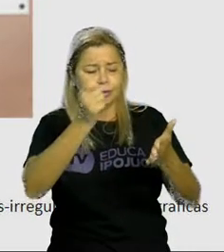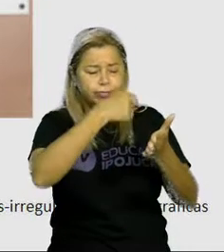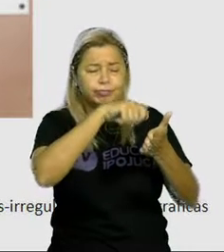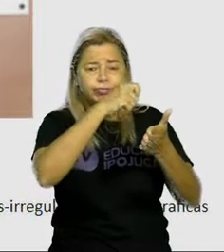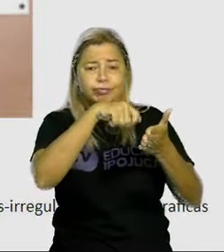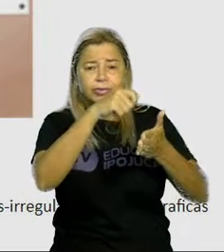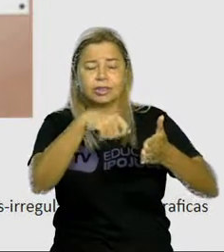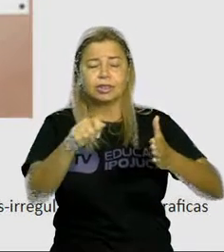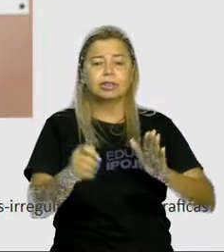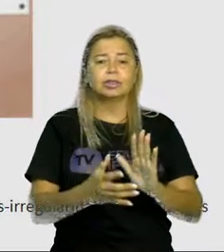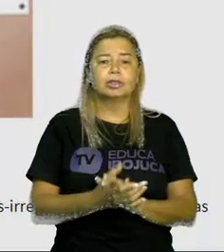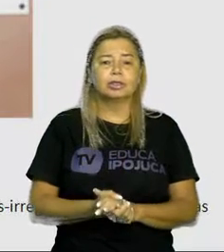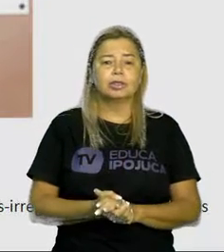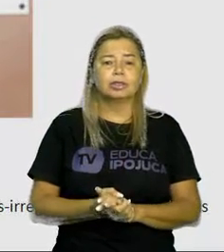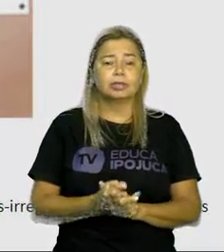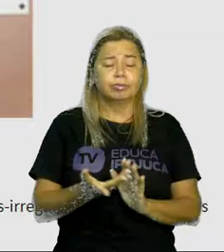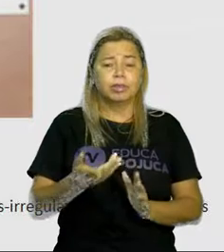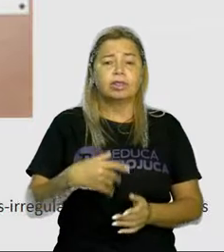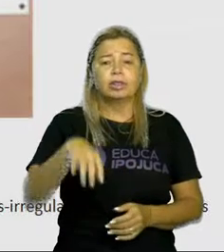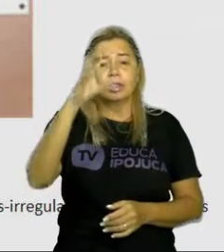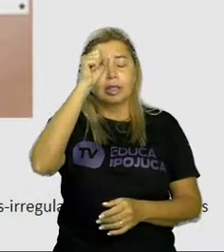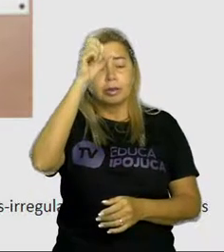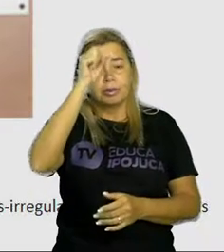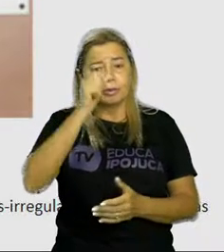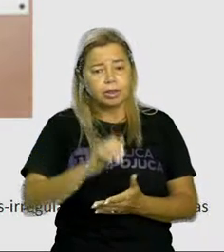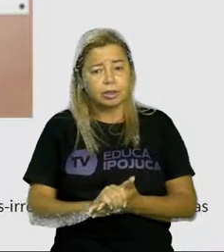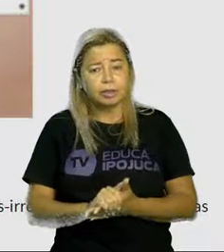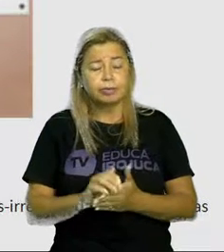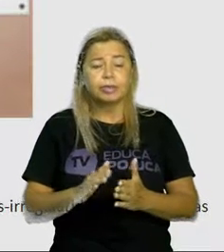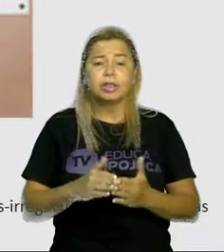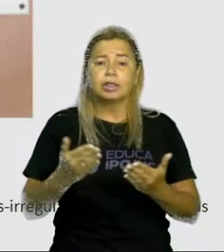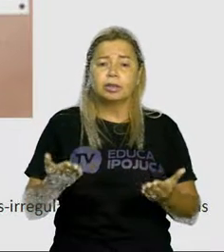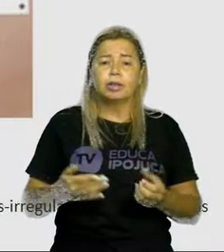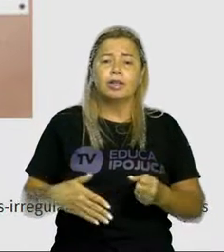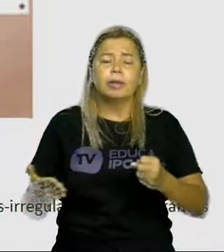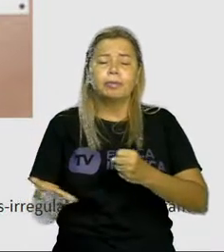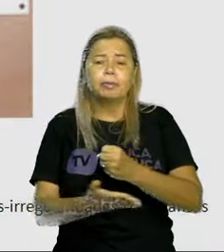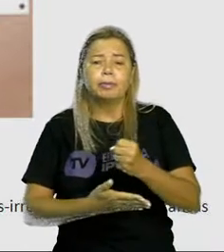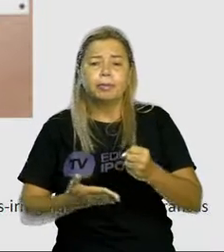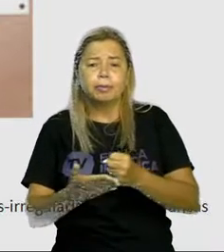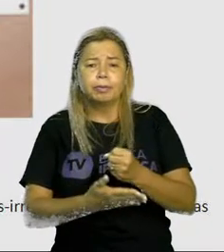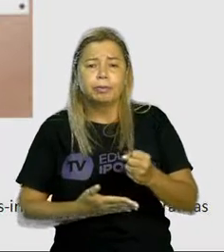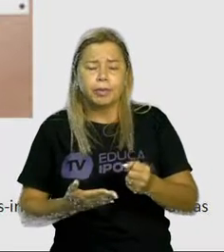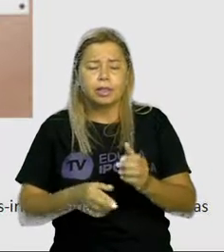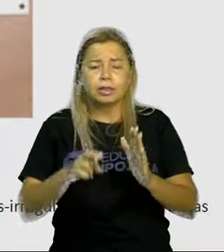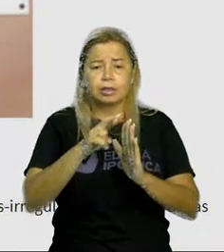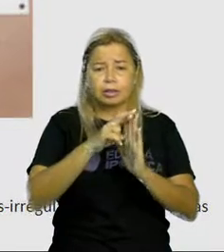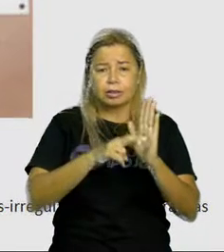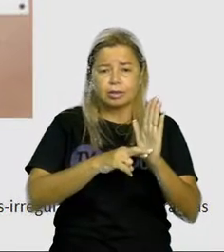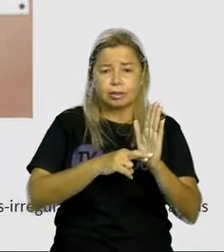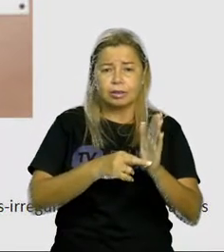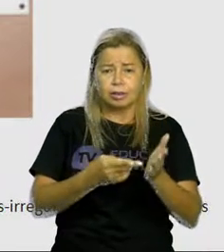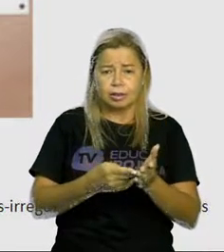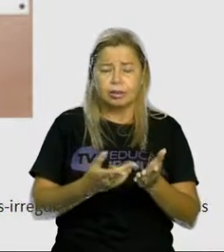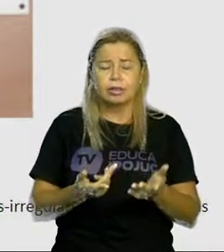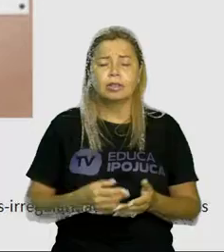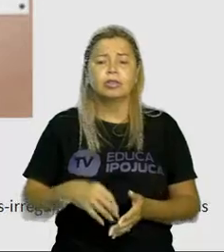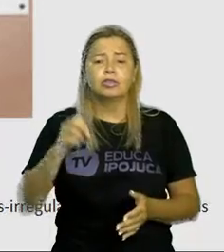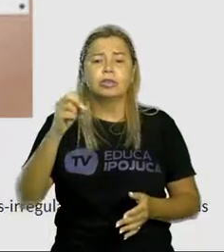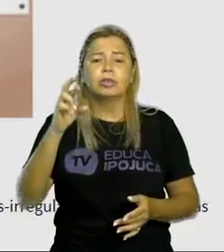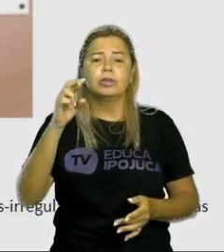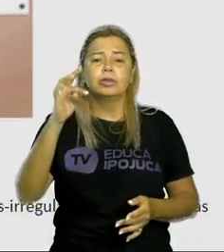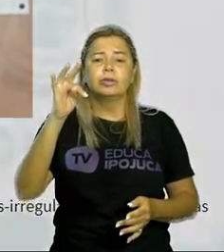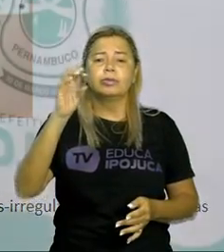elas. Ó, a essência de regras ortográficas, para algumas palavras, faz com que tenhamos